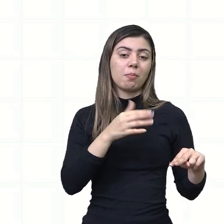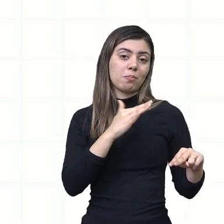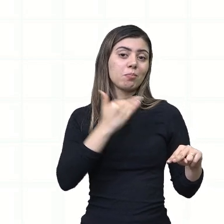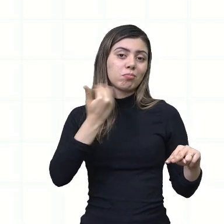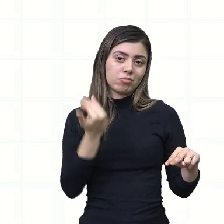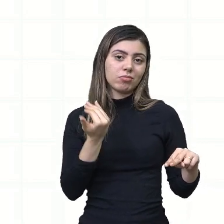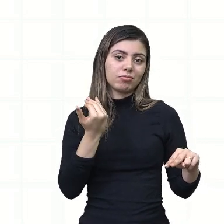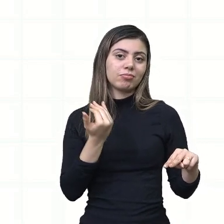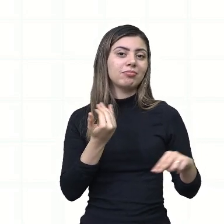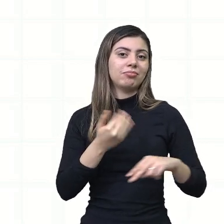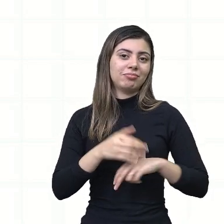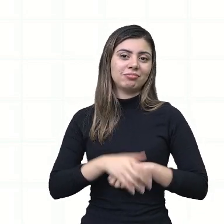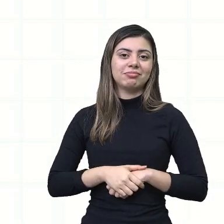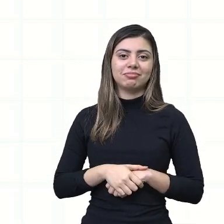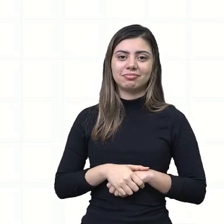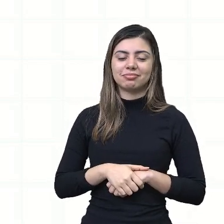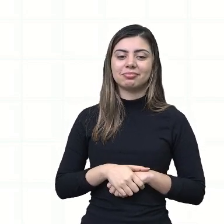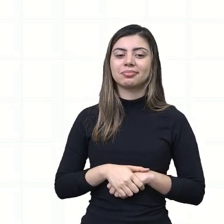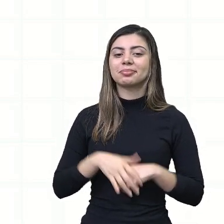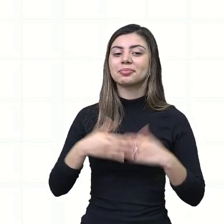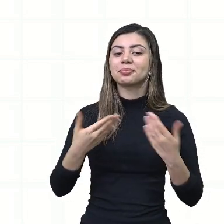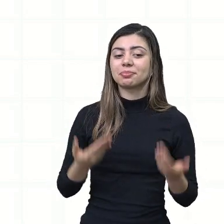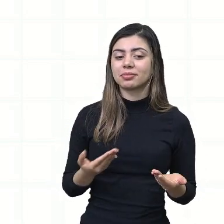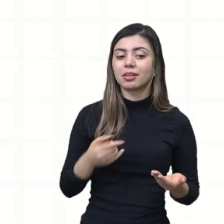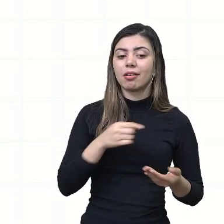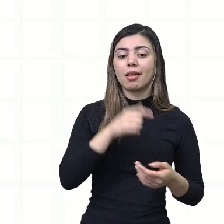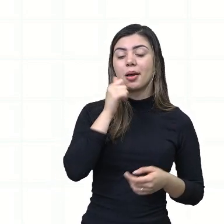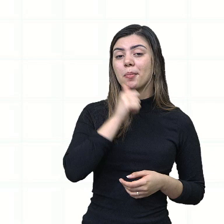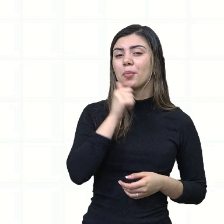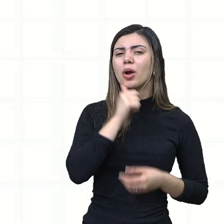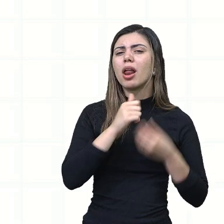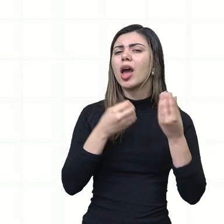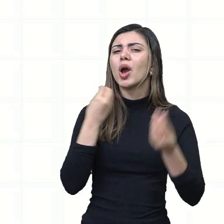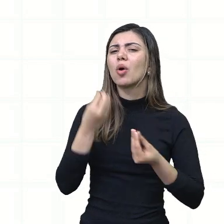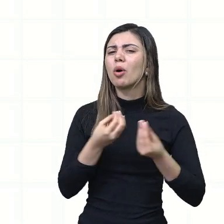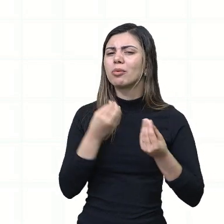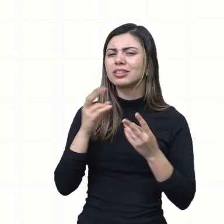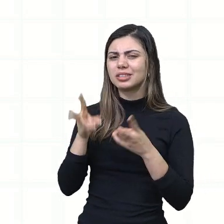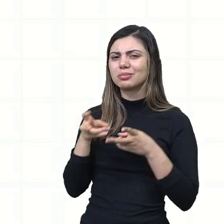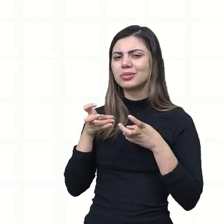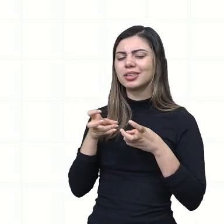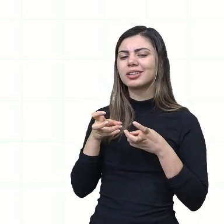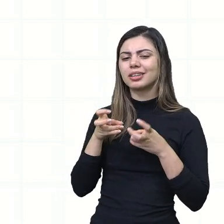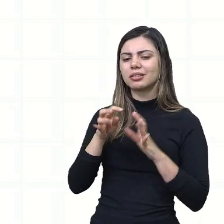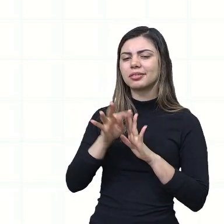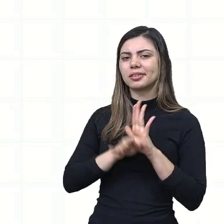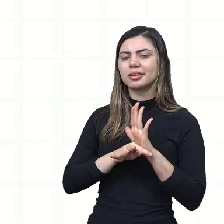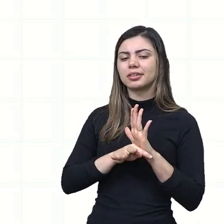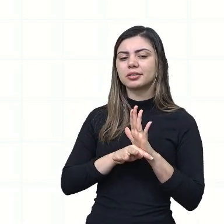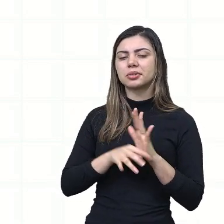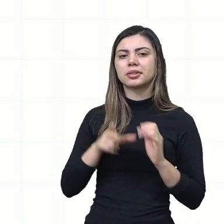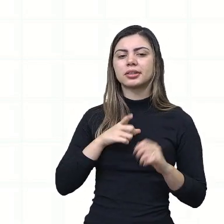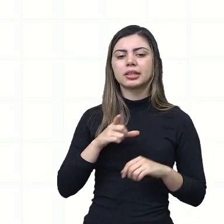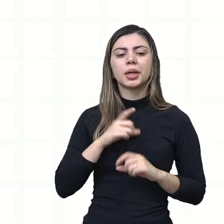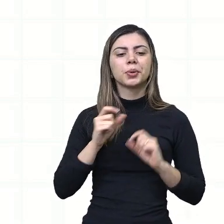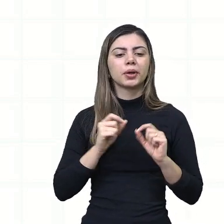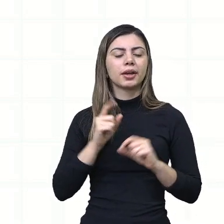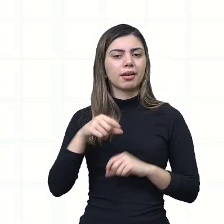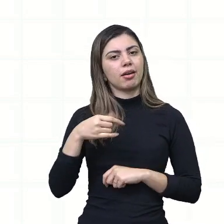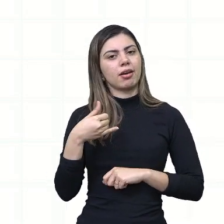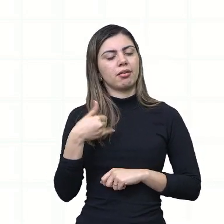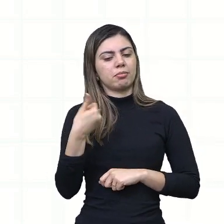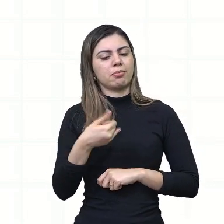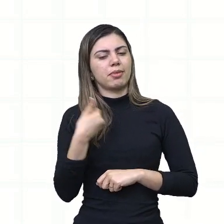está morta. E essa mulher, ela aparenta uma idade